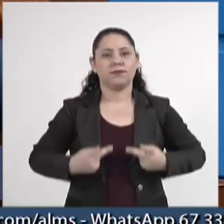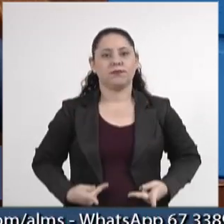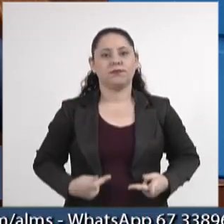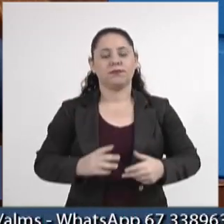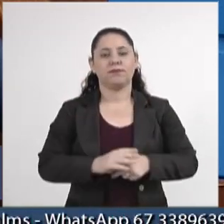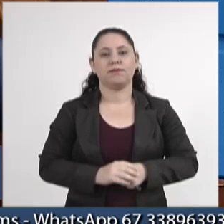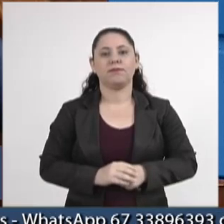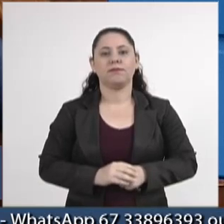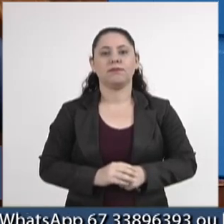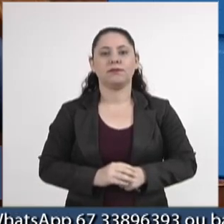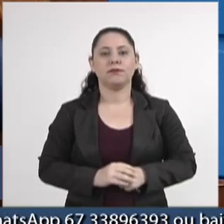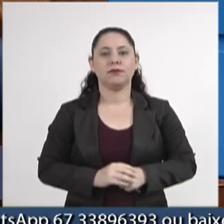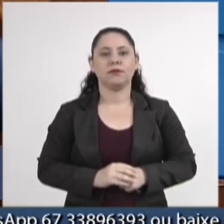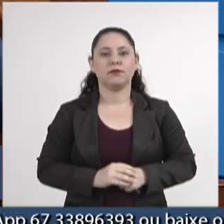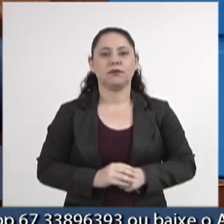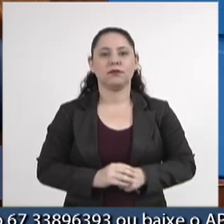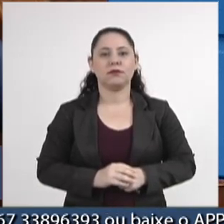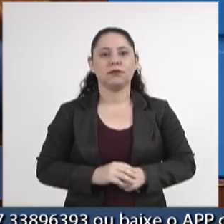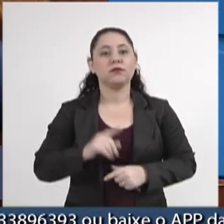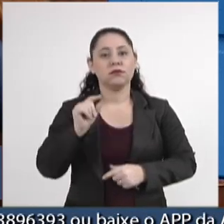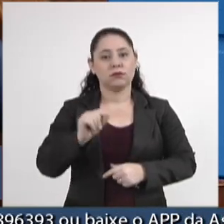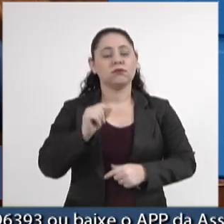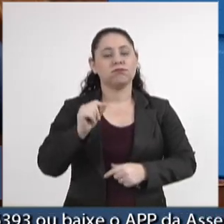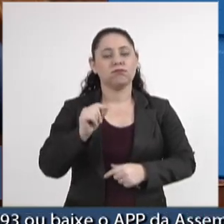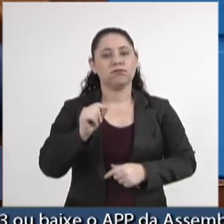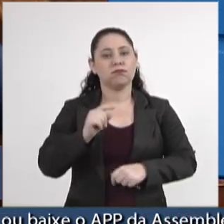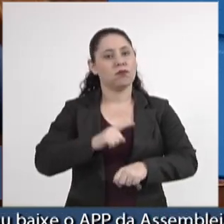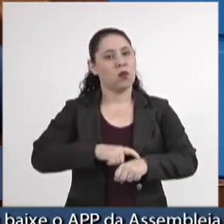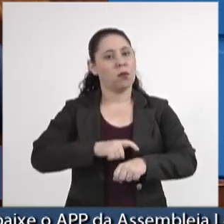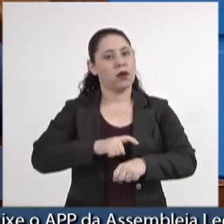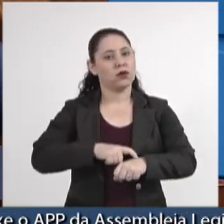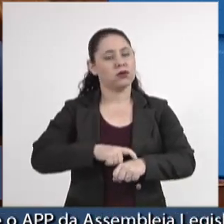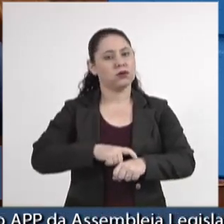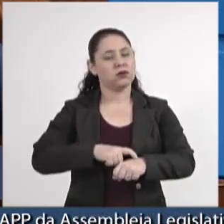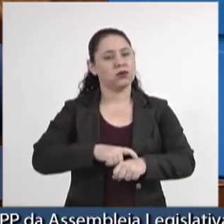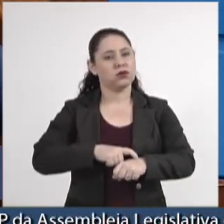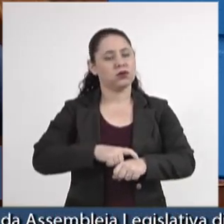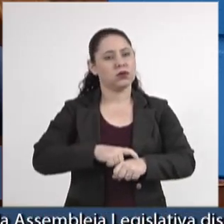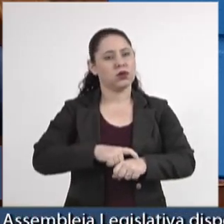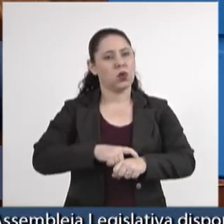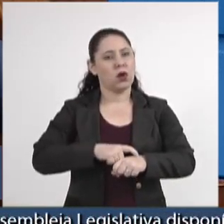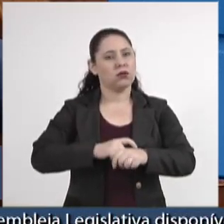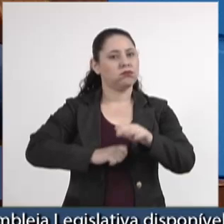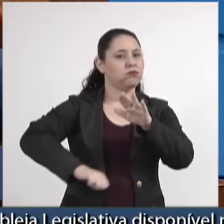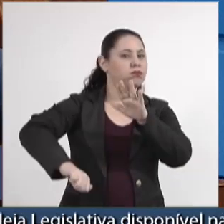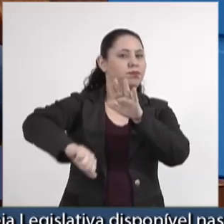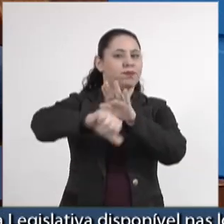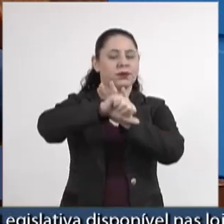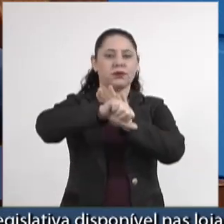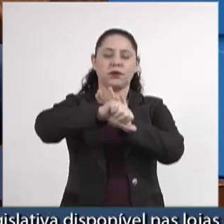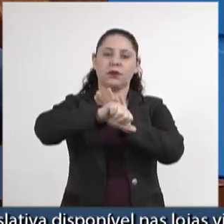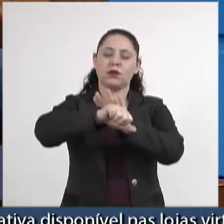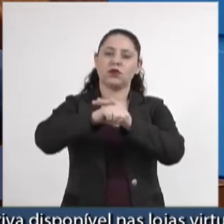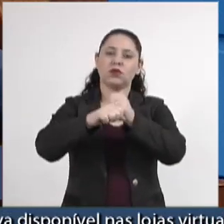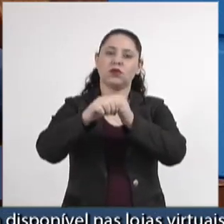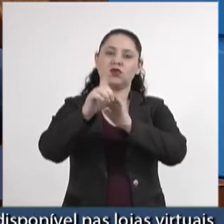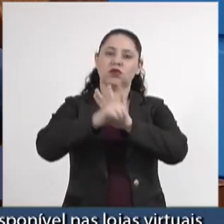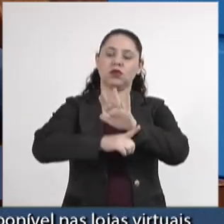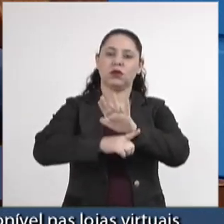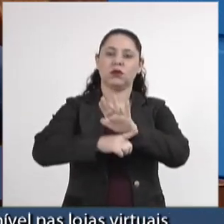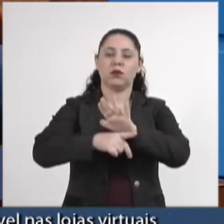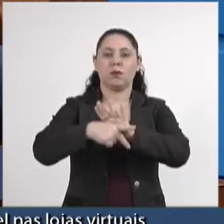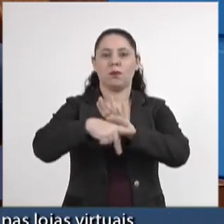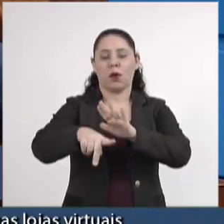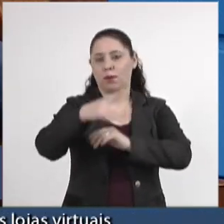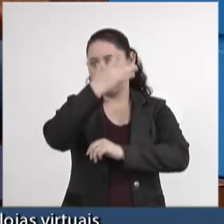que situações de violação aos direitos fundamentais das pessoas e de